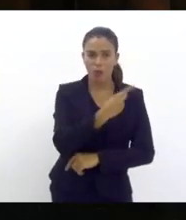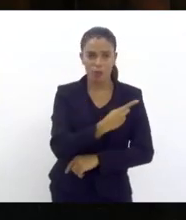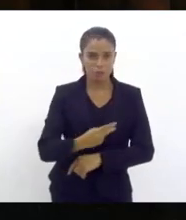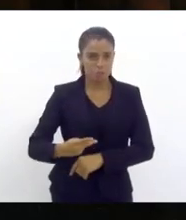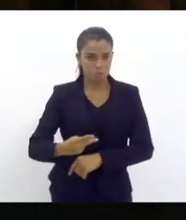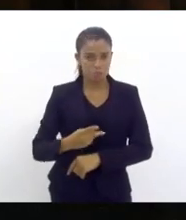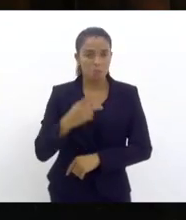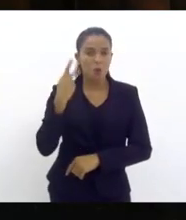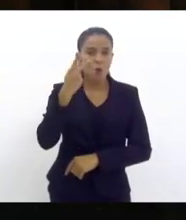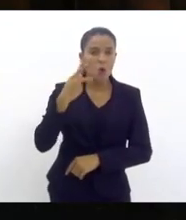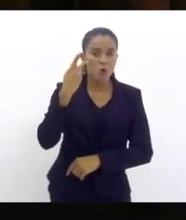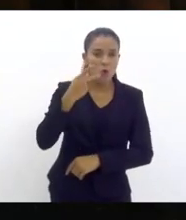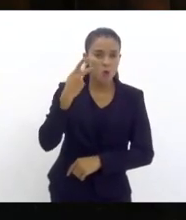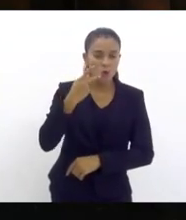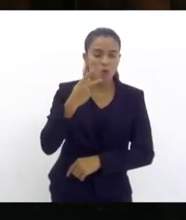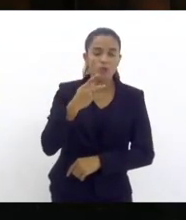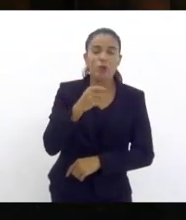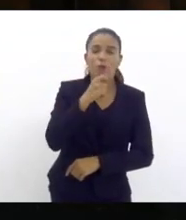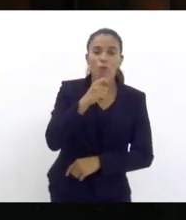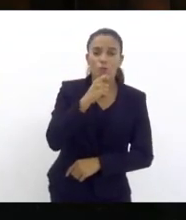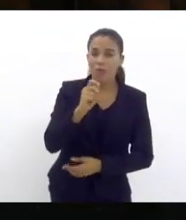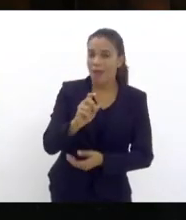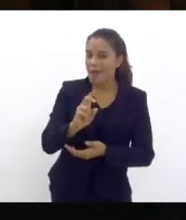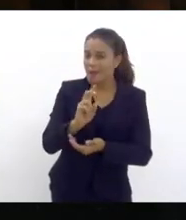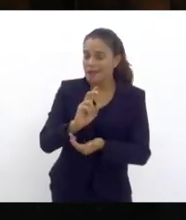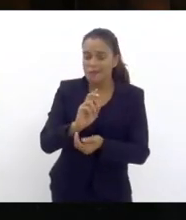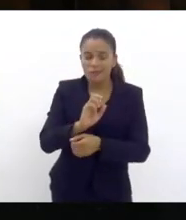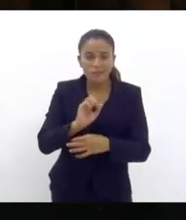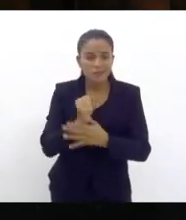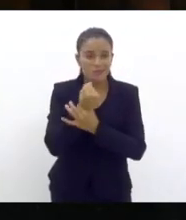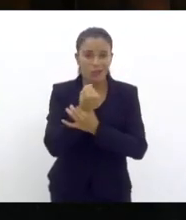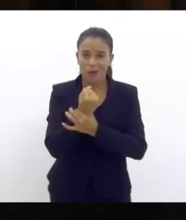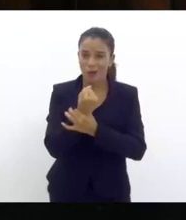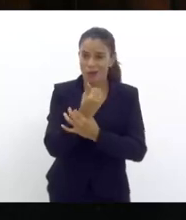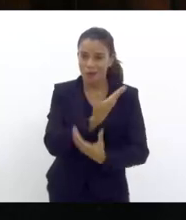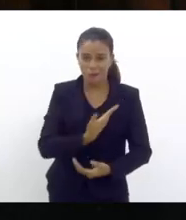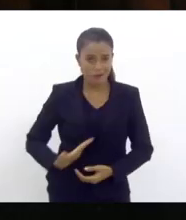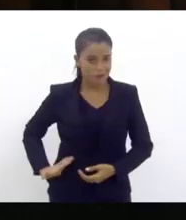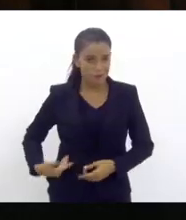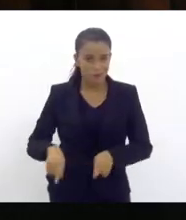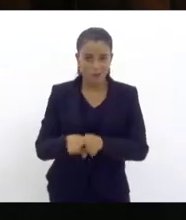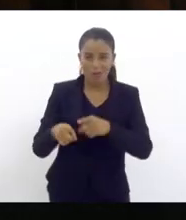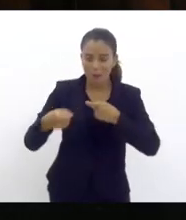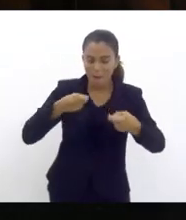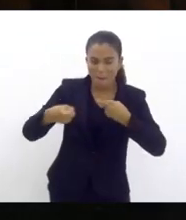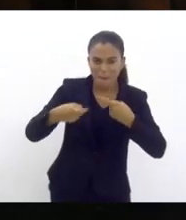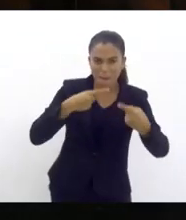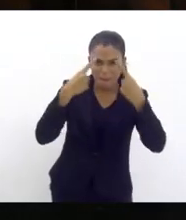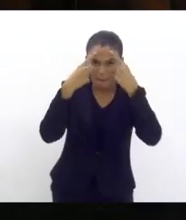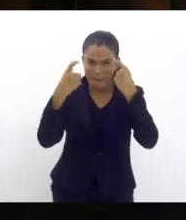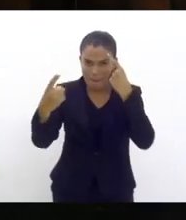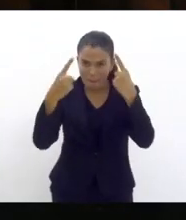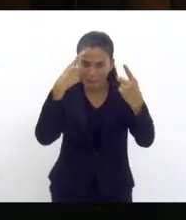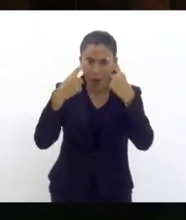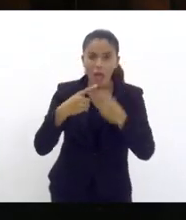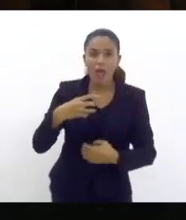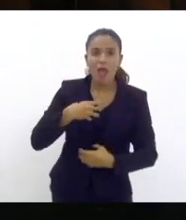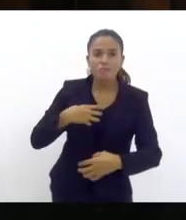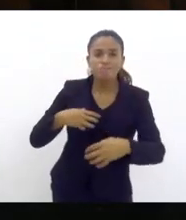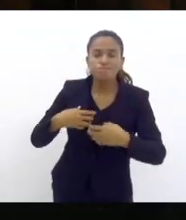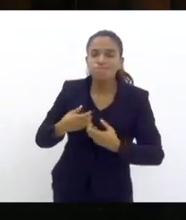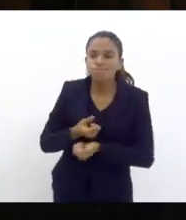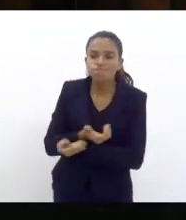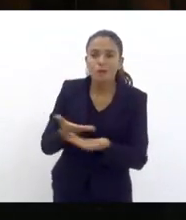insegurança pública é a do confronto, é a do tiroteio, é a de vulnerabilizar a